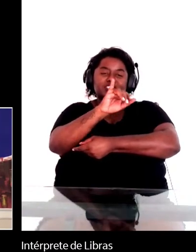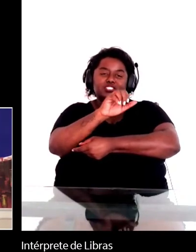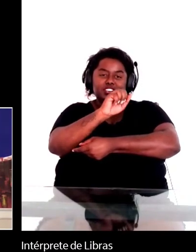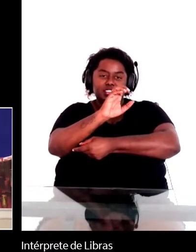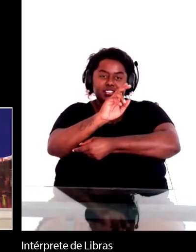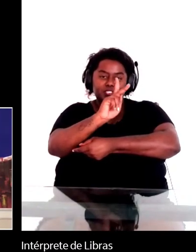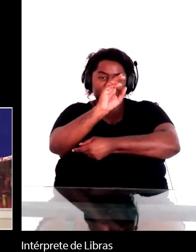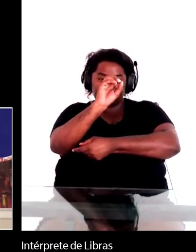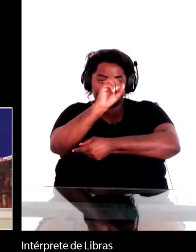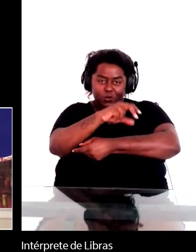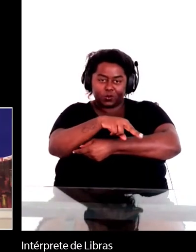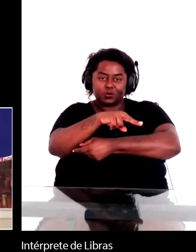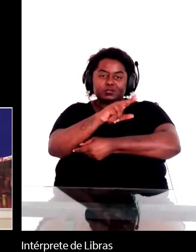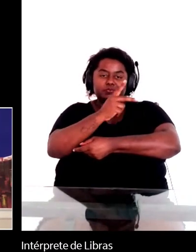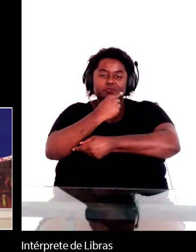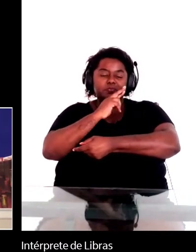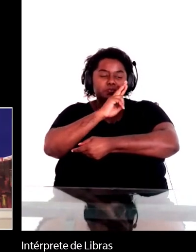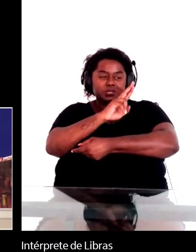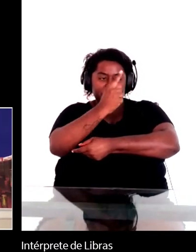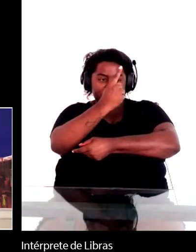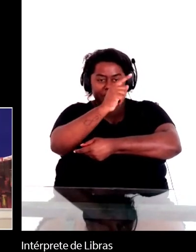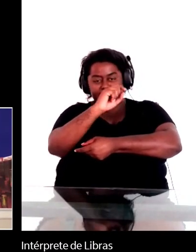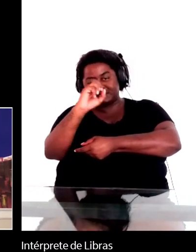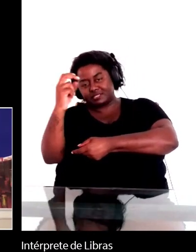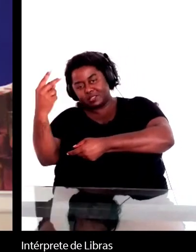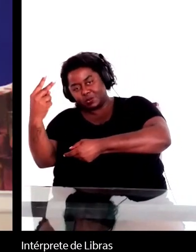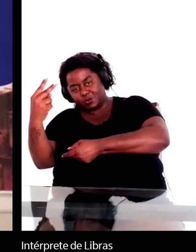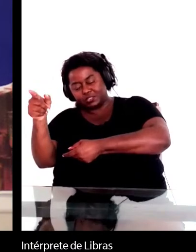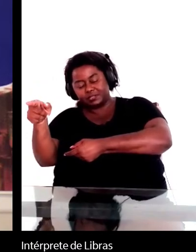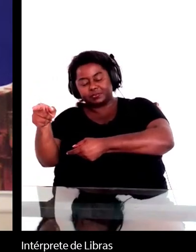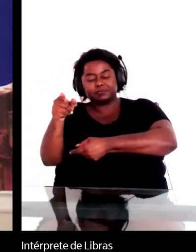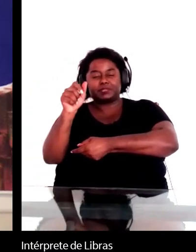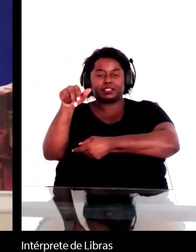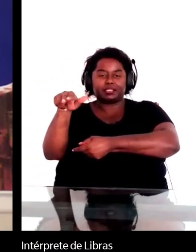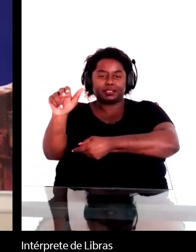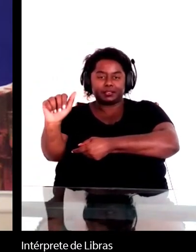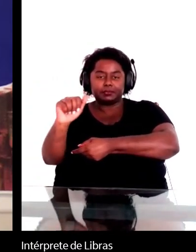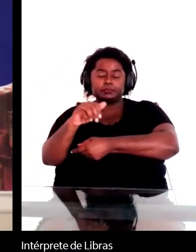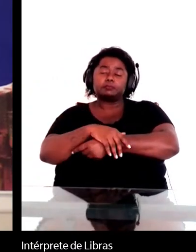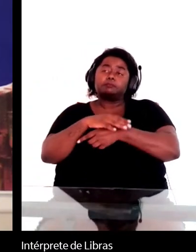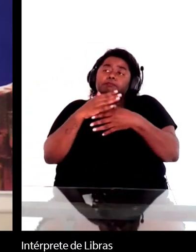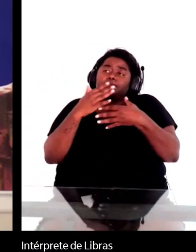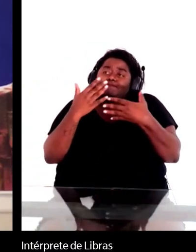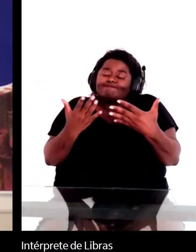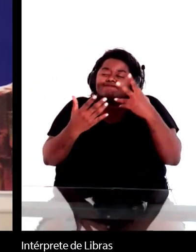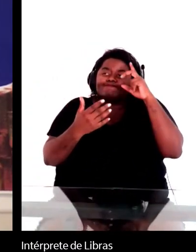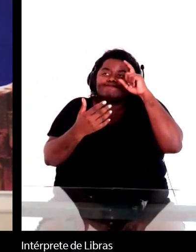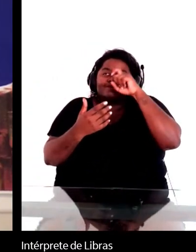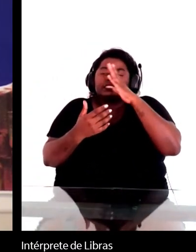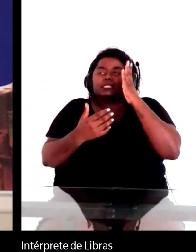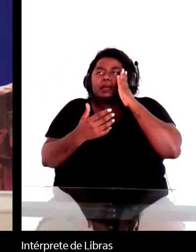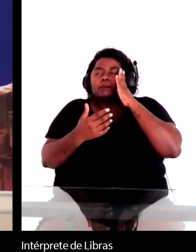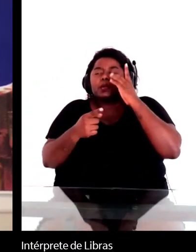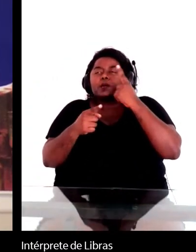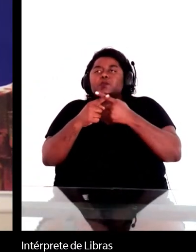olha é difícil saber porque faltam estudos a respeito mas sabemos por exemplo que o romancista